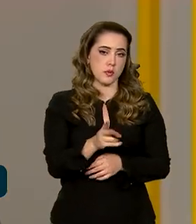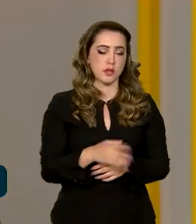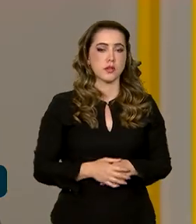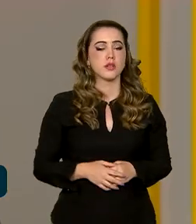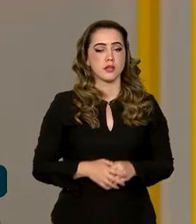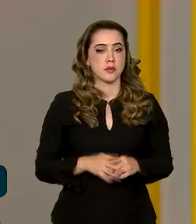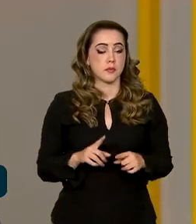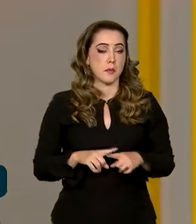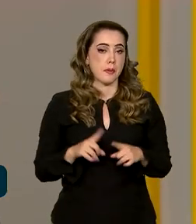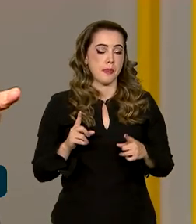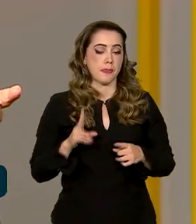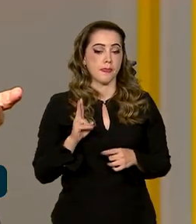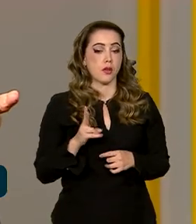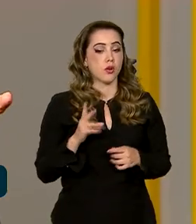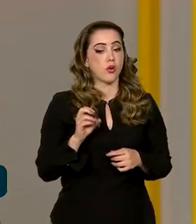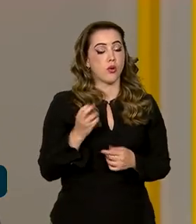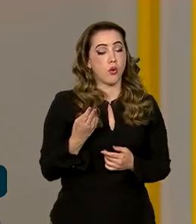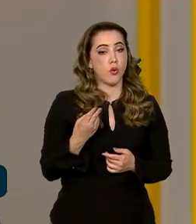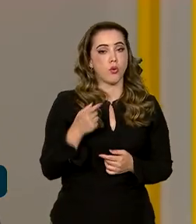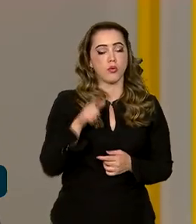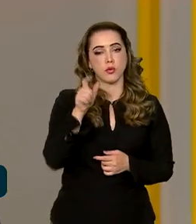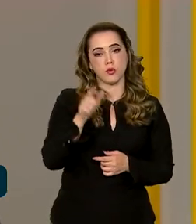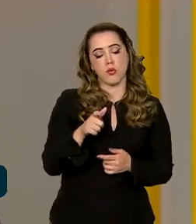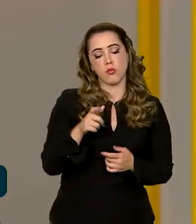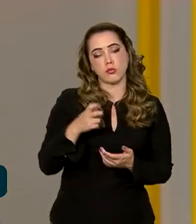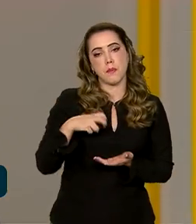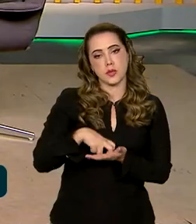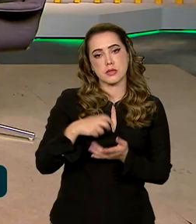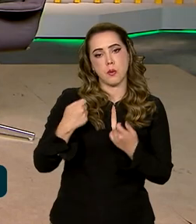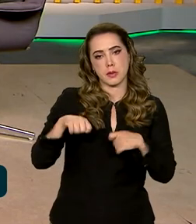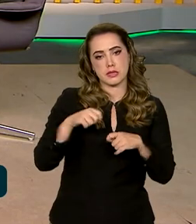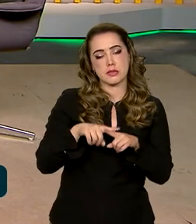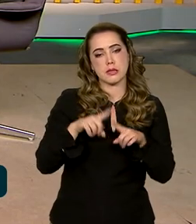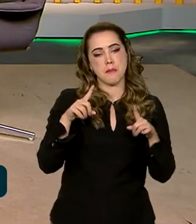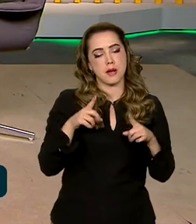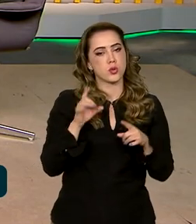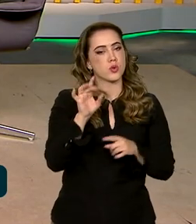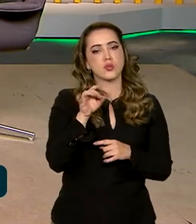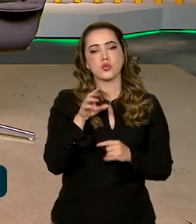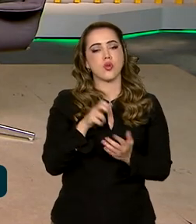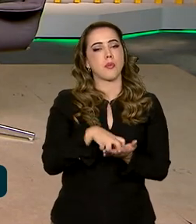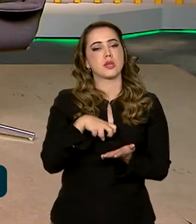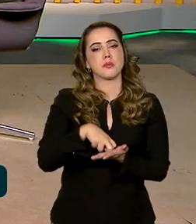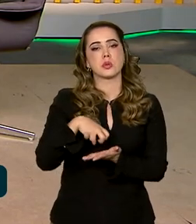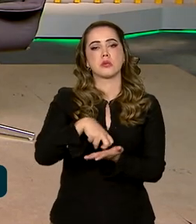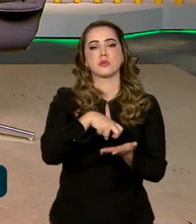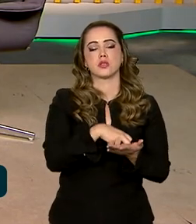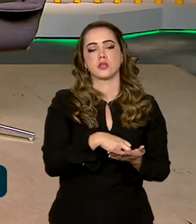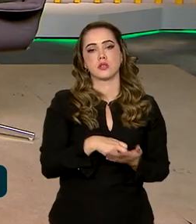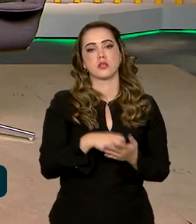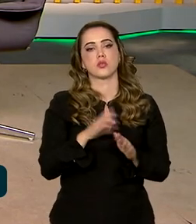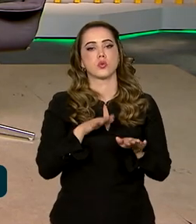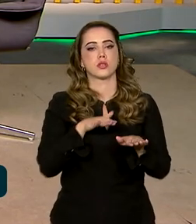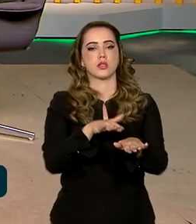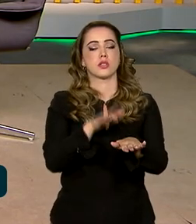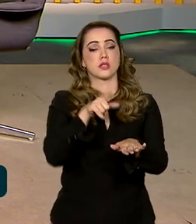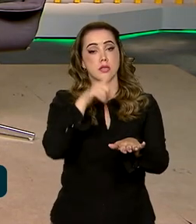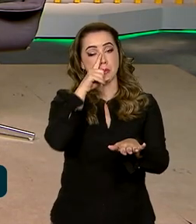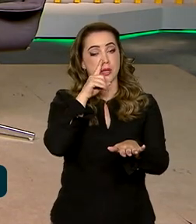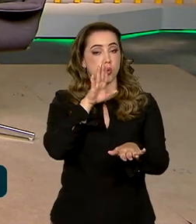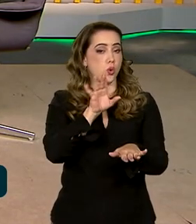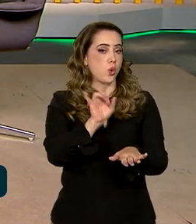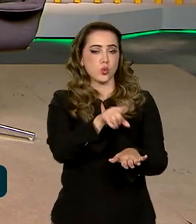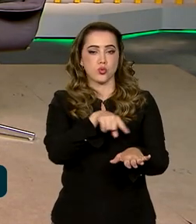da cadeia, tem que existir, porque senão o comportamento não se molda. E lembrando, o trânsito é um ambiente de risco por si só. Qualquer coisa que você